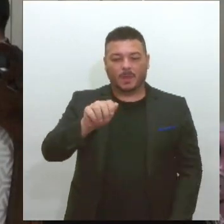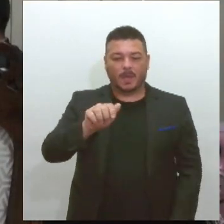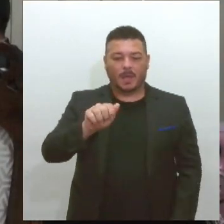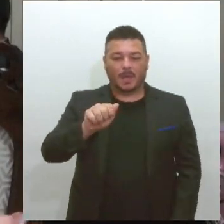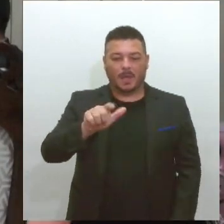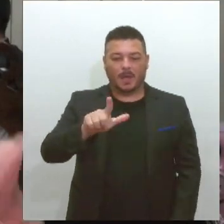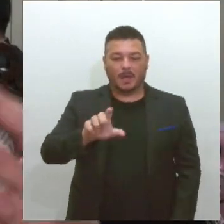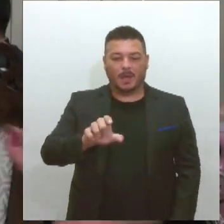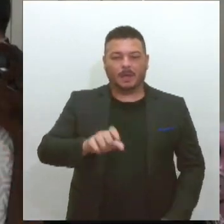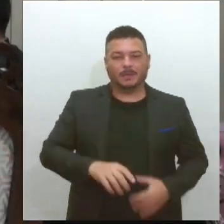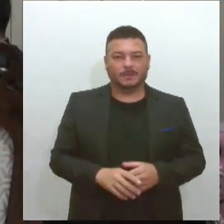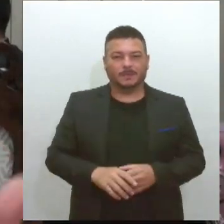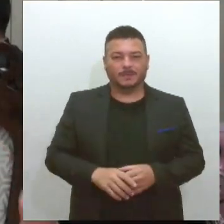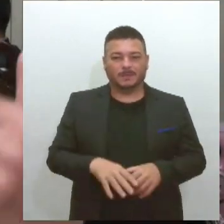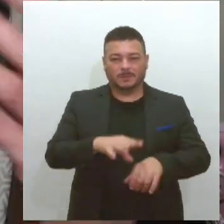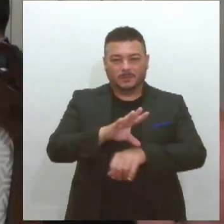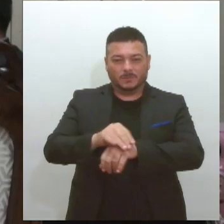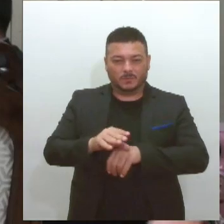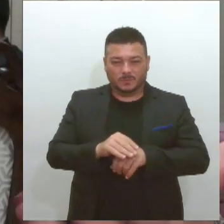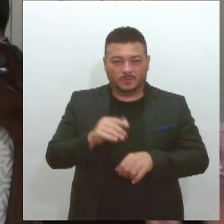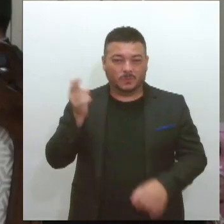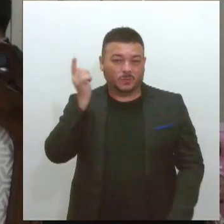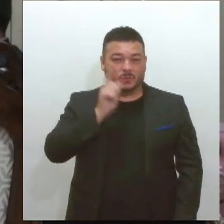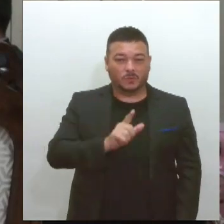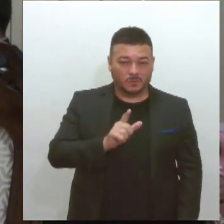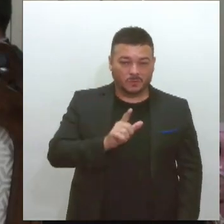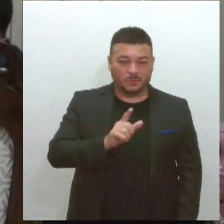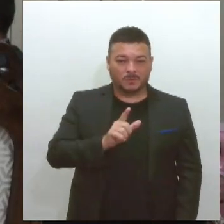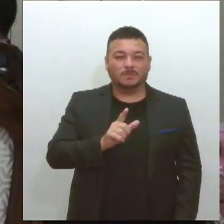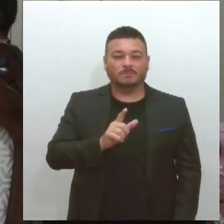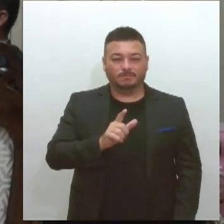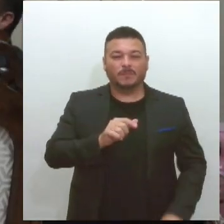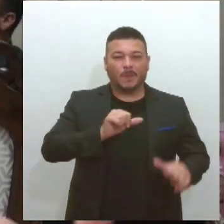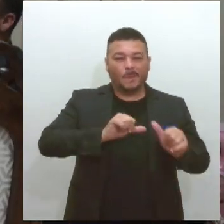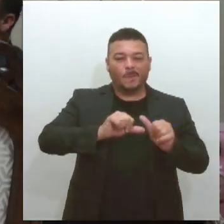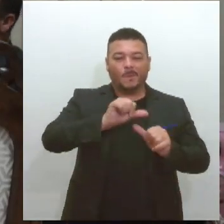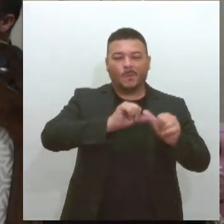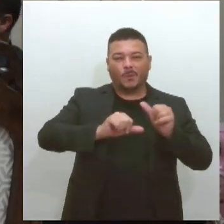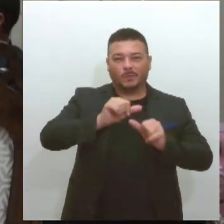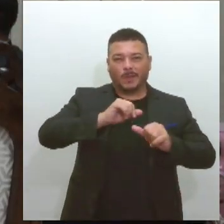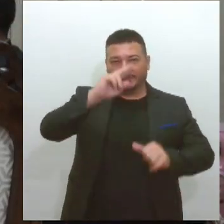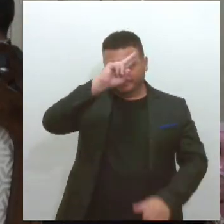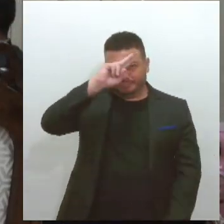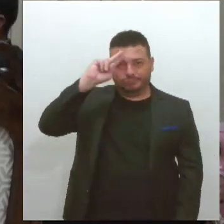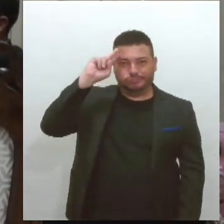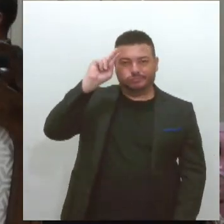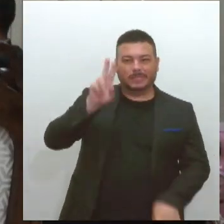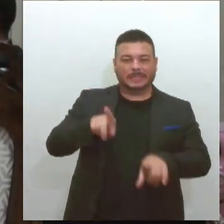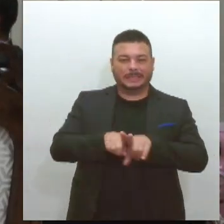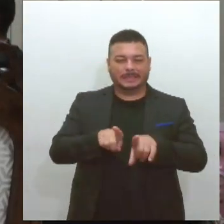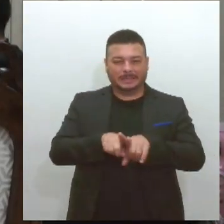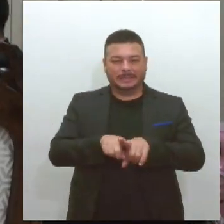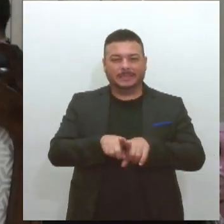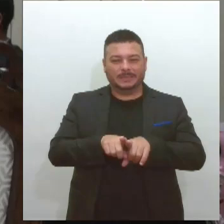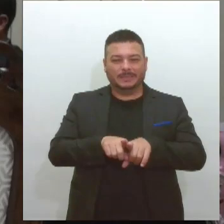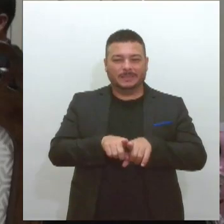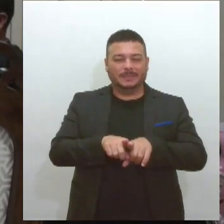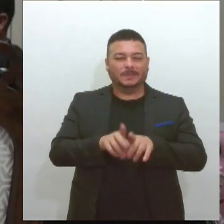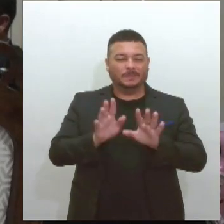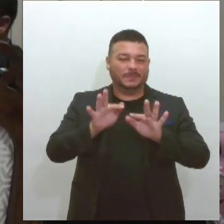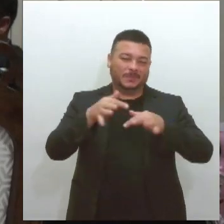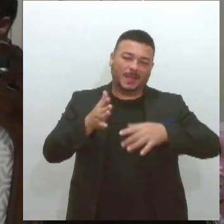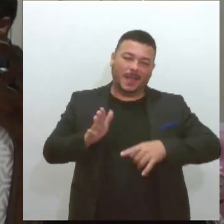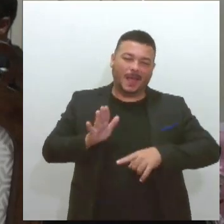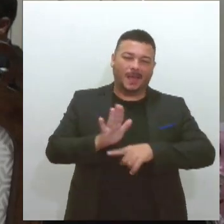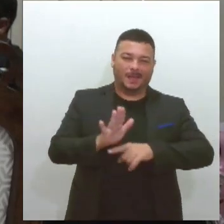a gente consegue desconstruir estigmas, estereótipos, e também acaba ajudando aquelas